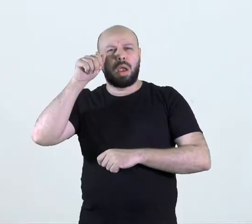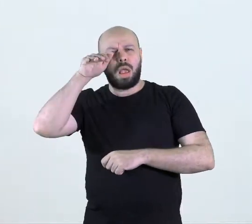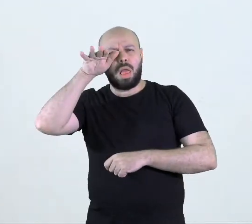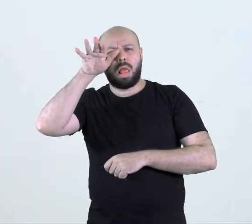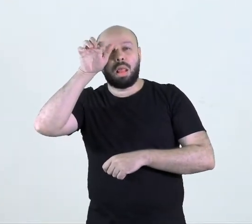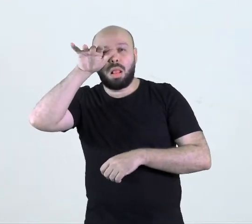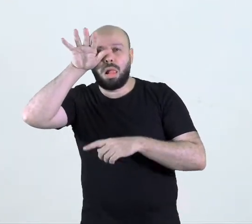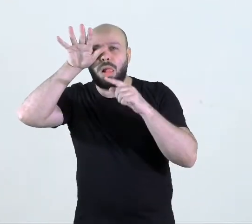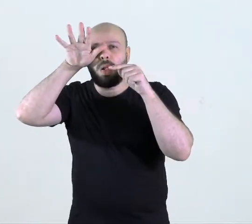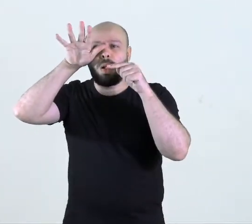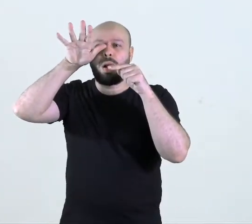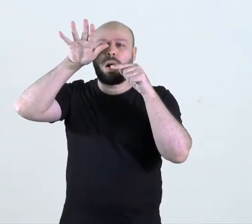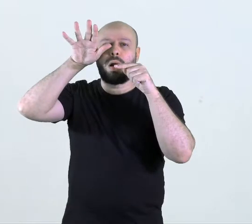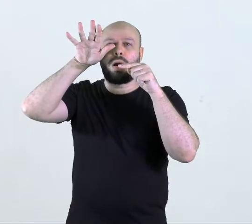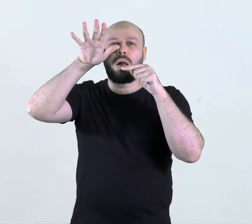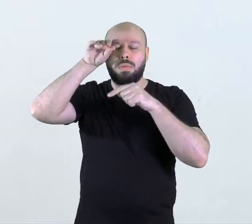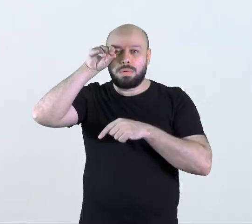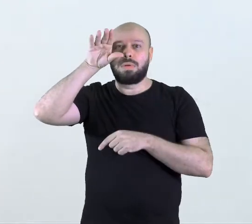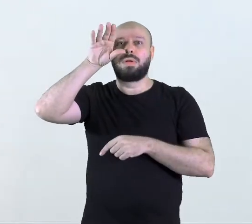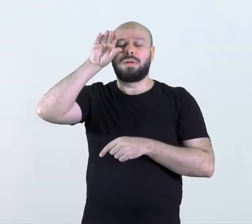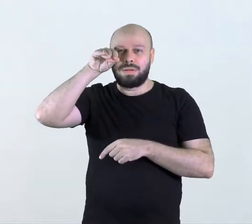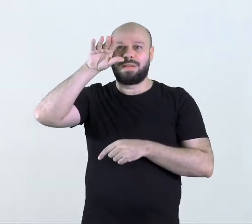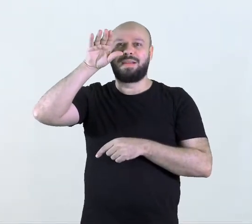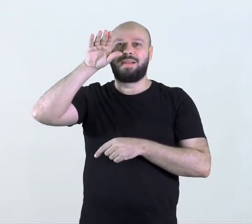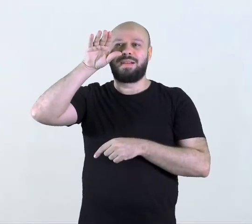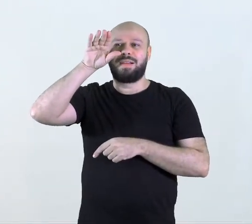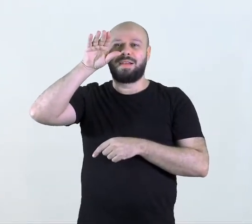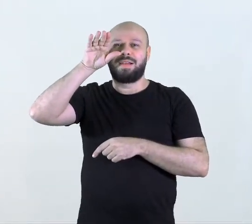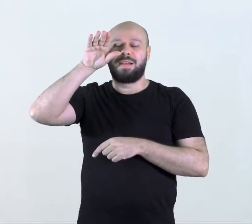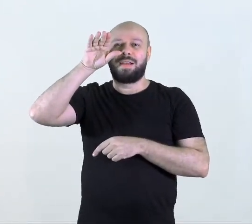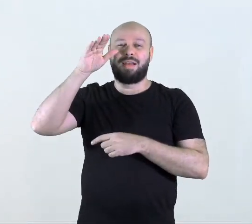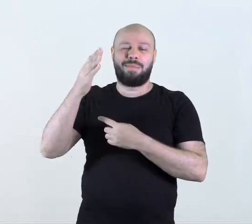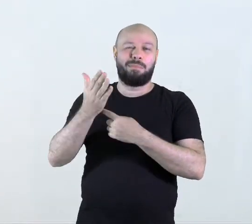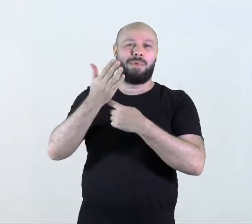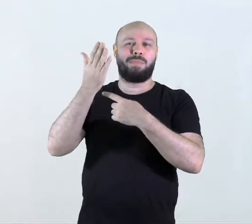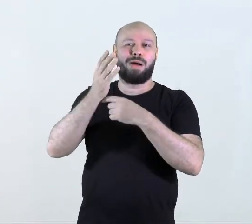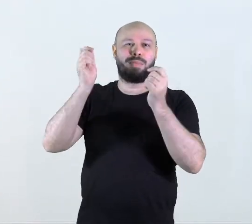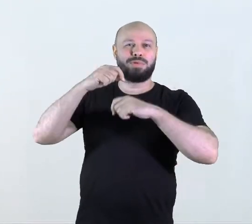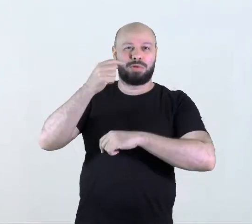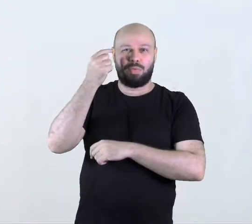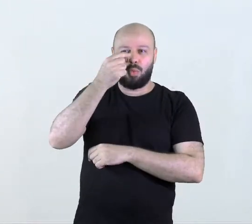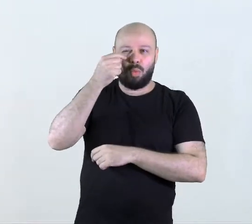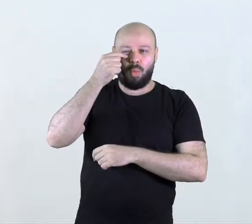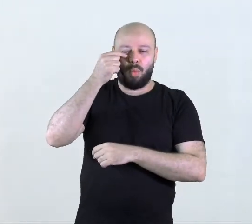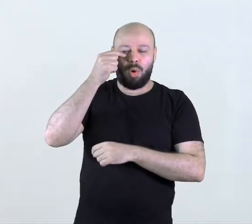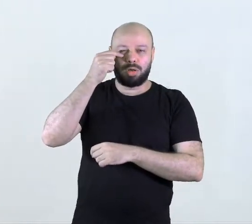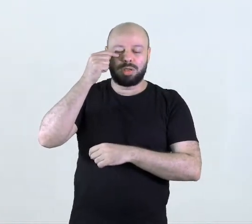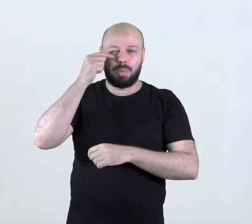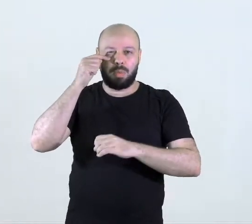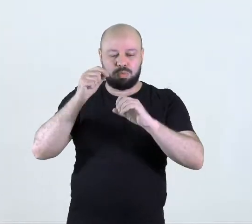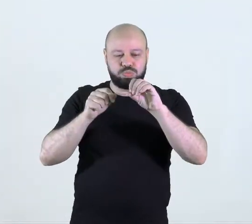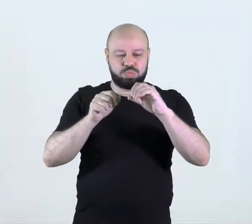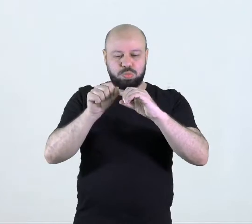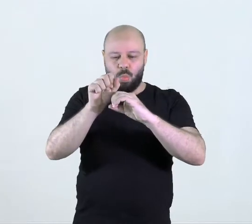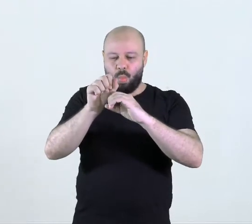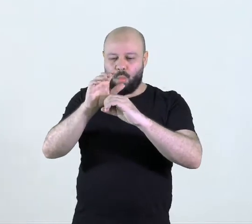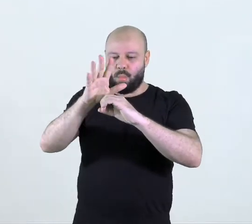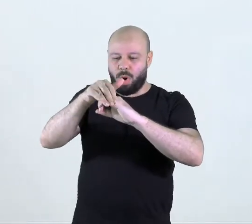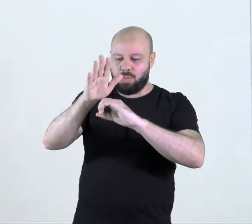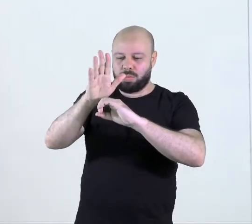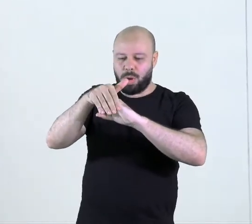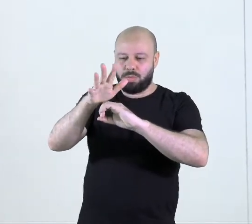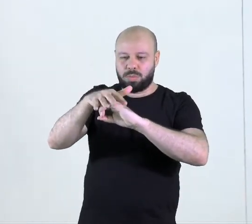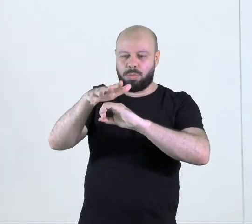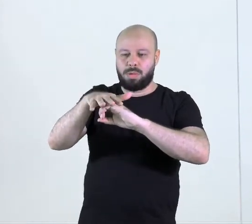piscamos, ó. Ele ajuda para que o olho, ó, ele pisca. Então, tem